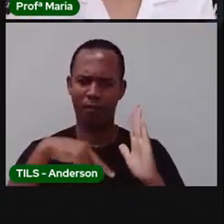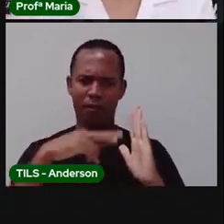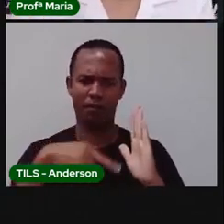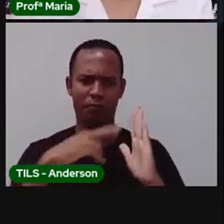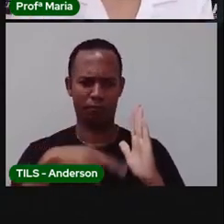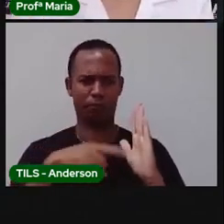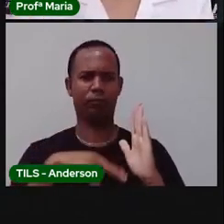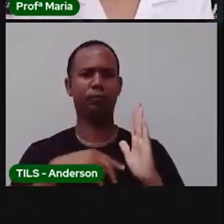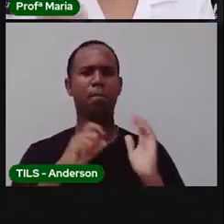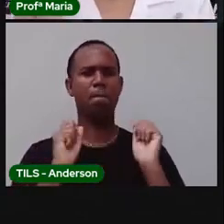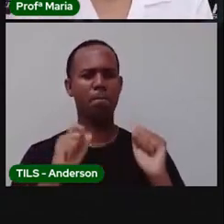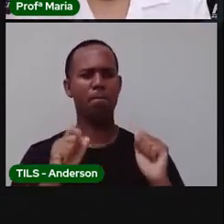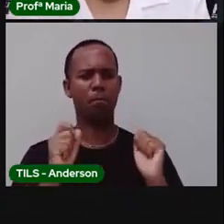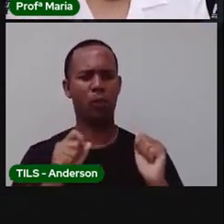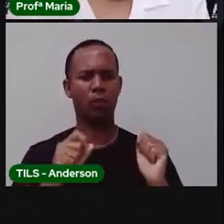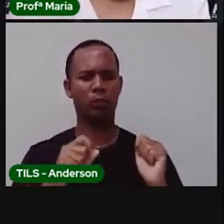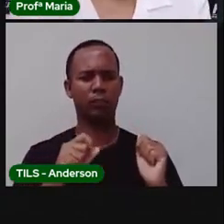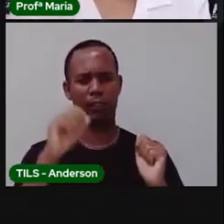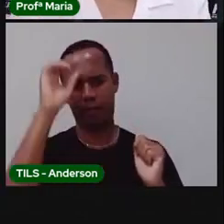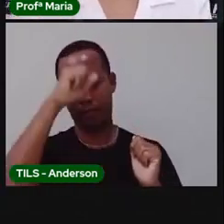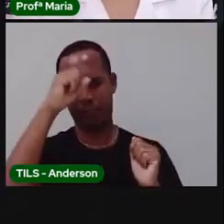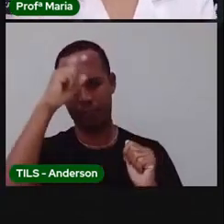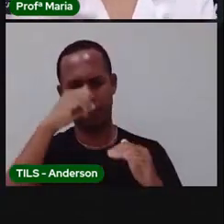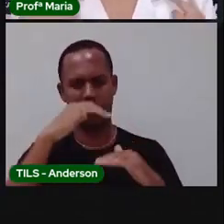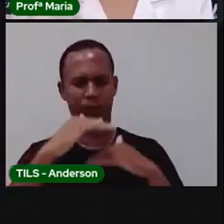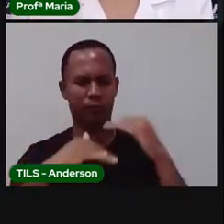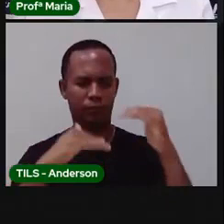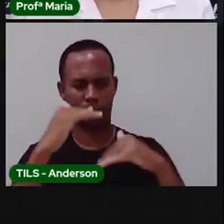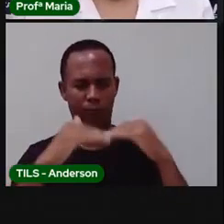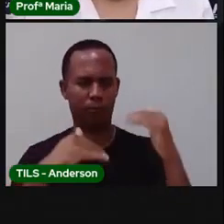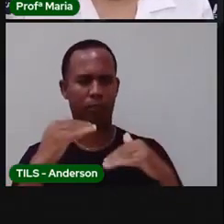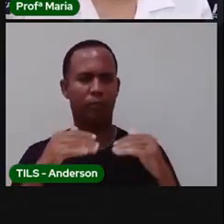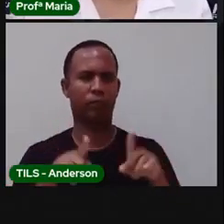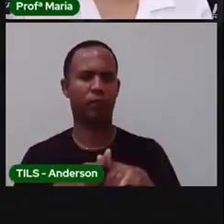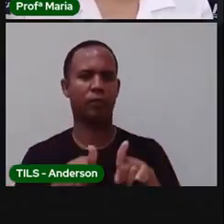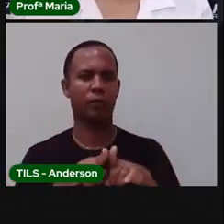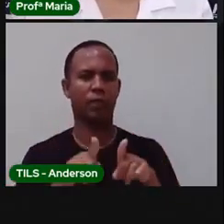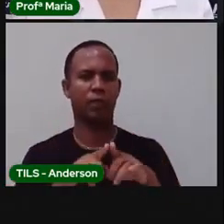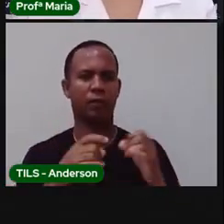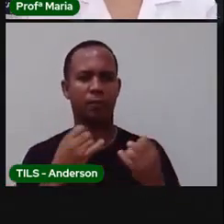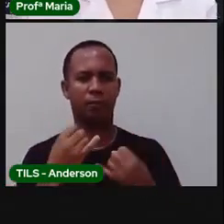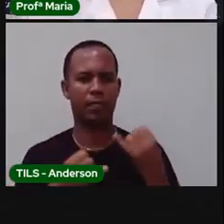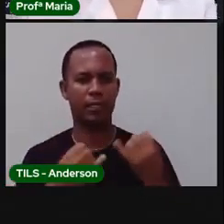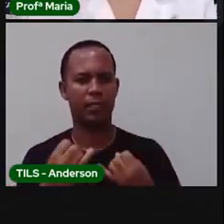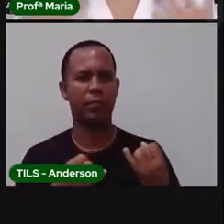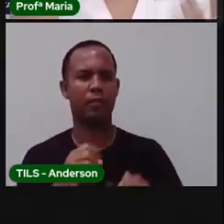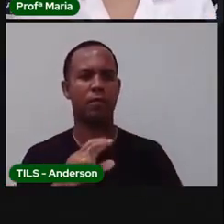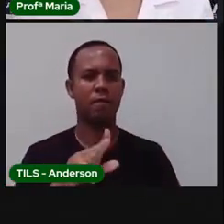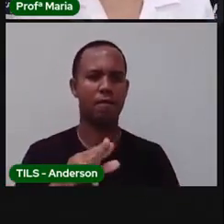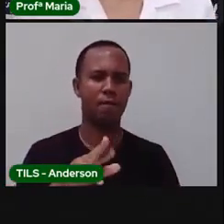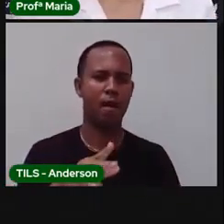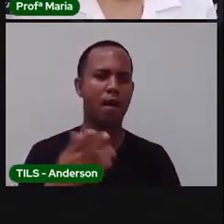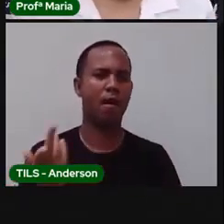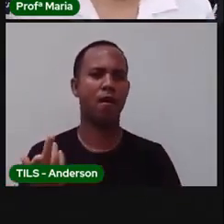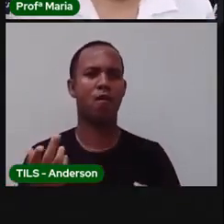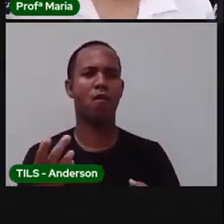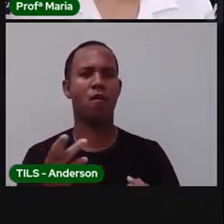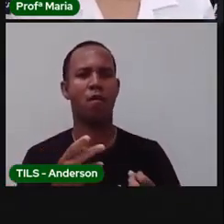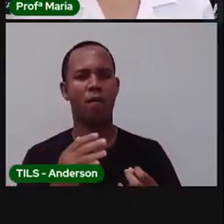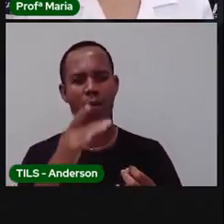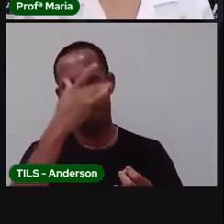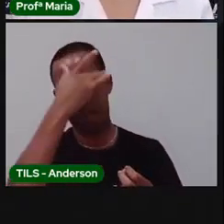Se olhem no espelho. Olhem no reflexo do celular. Brinquem com o seu irmãozinho. Brinquem com o seu